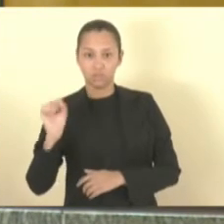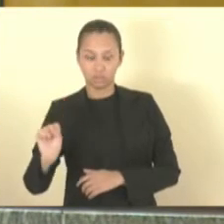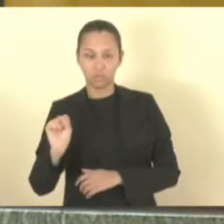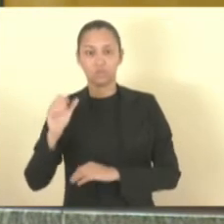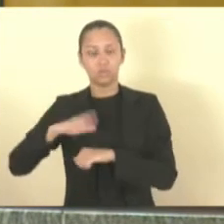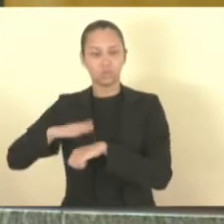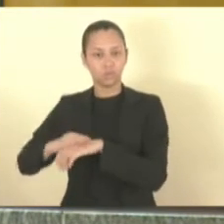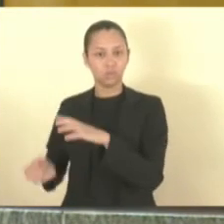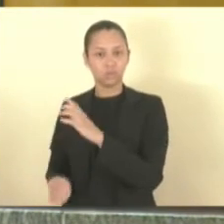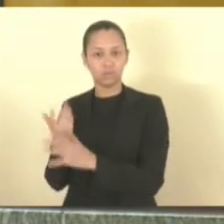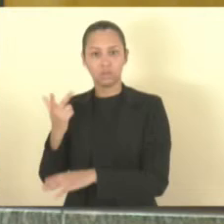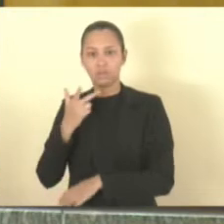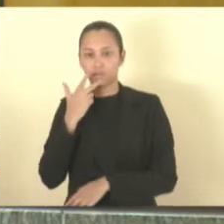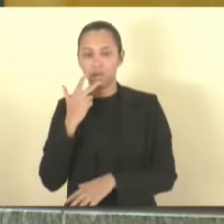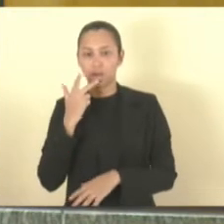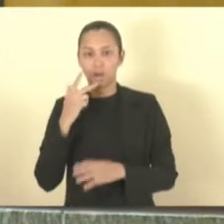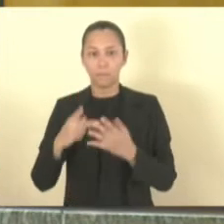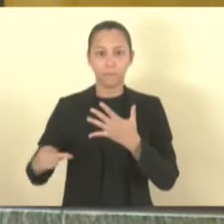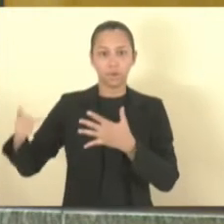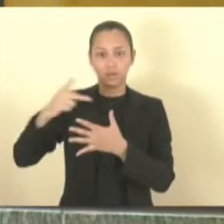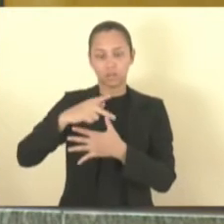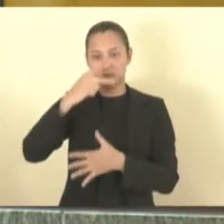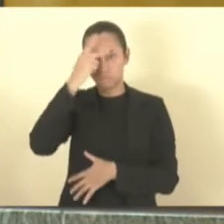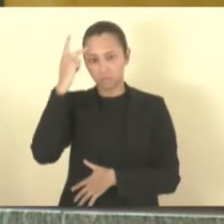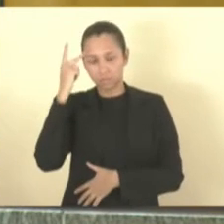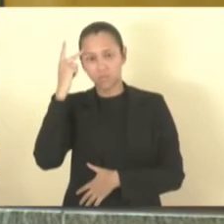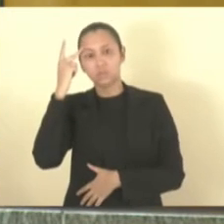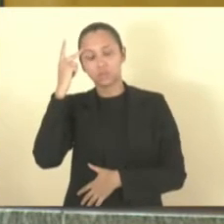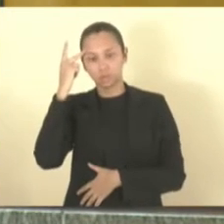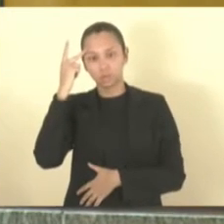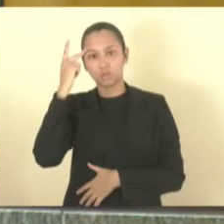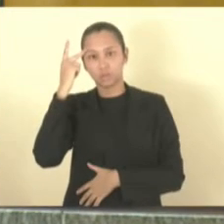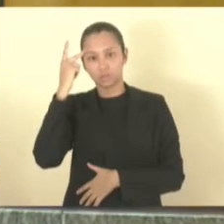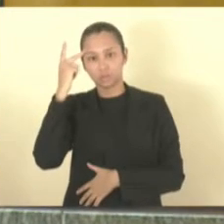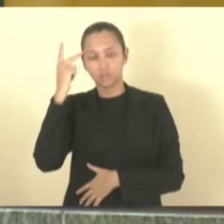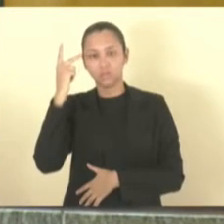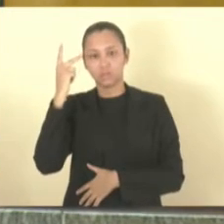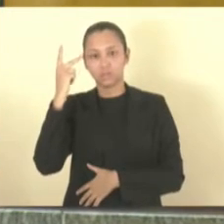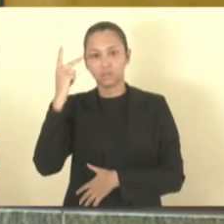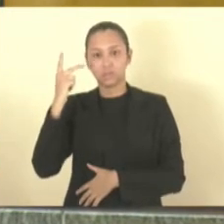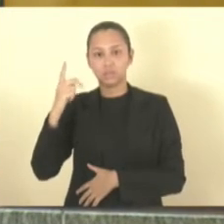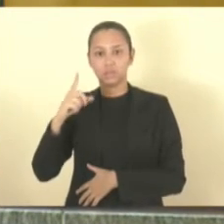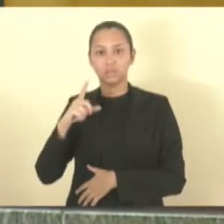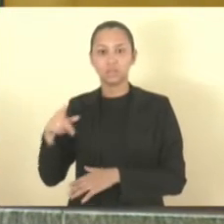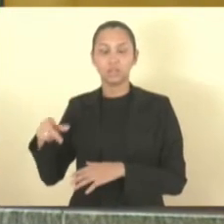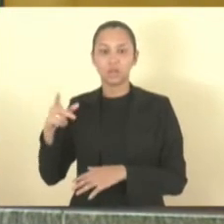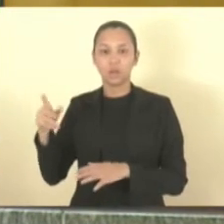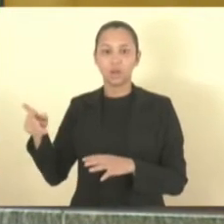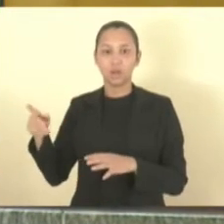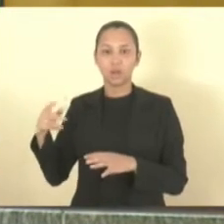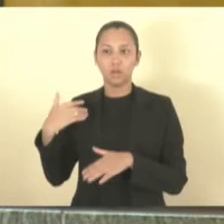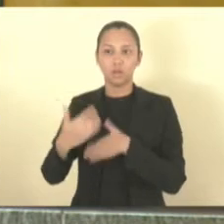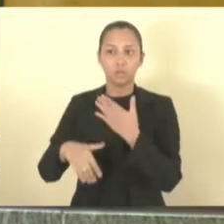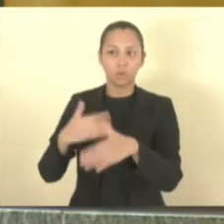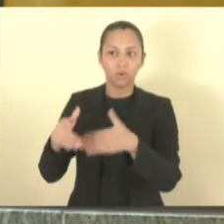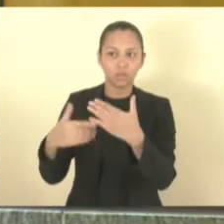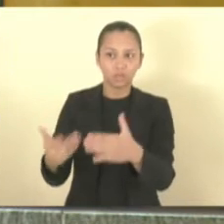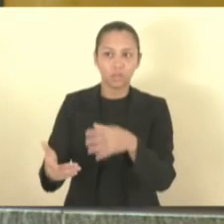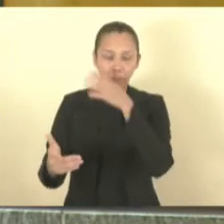que concede prioridade às pessoas como parte ou intervenientes em processos e procedimentos